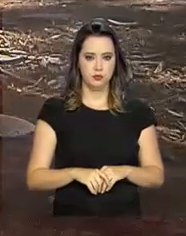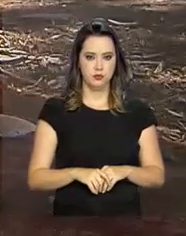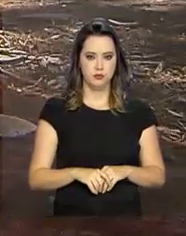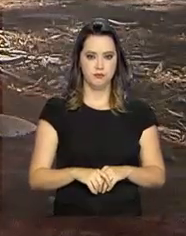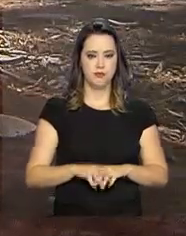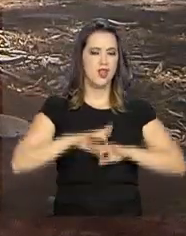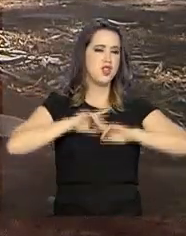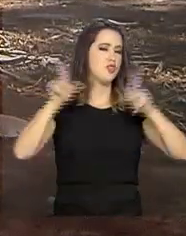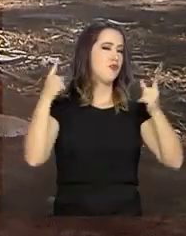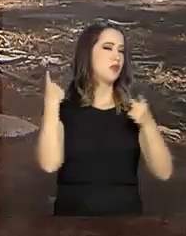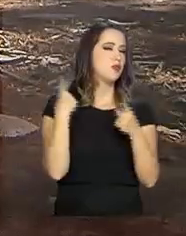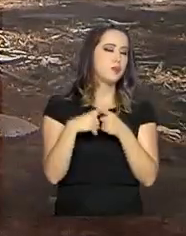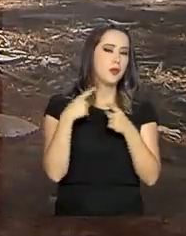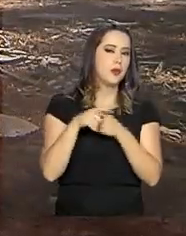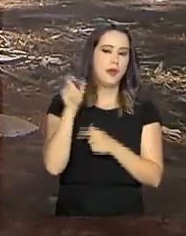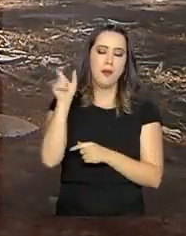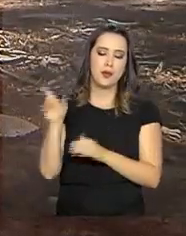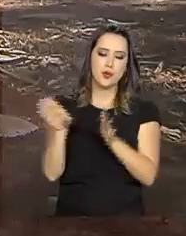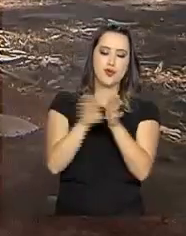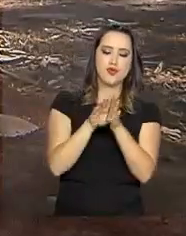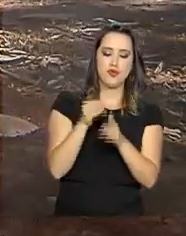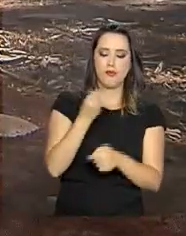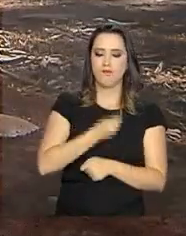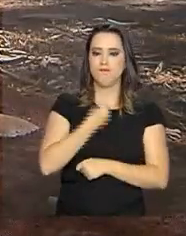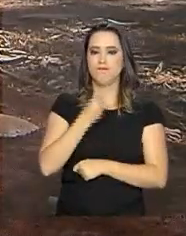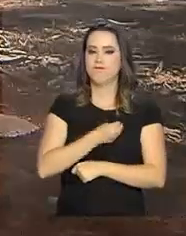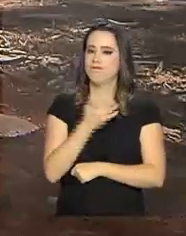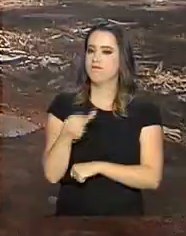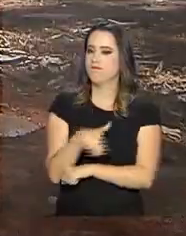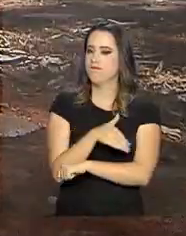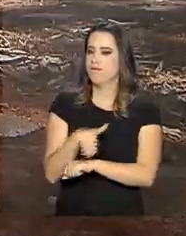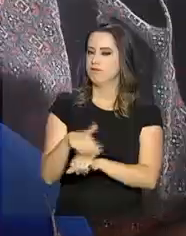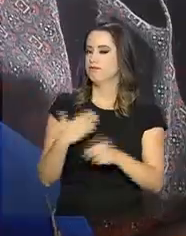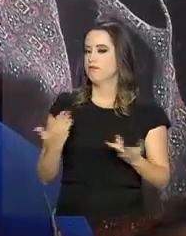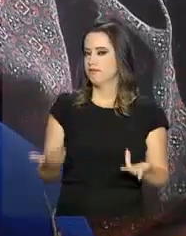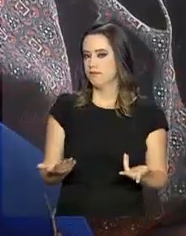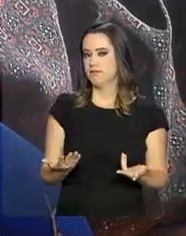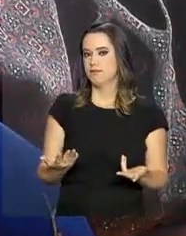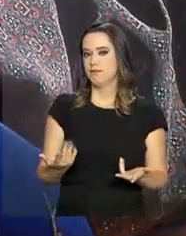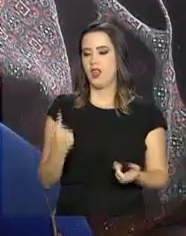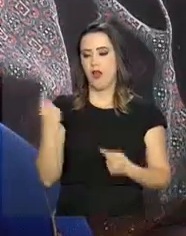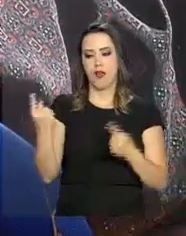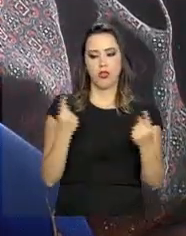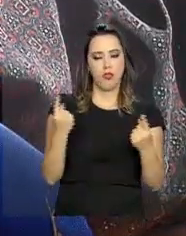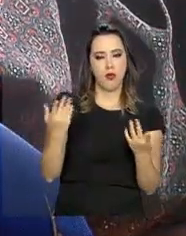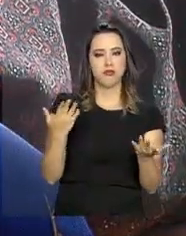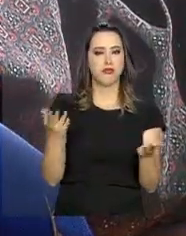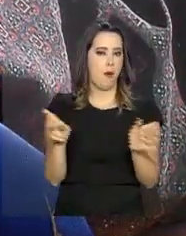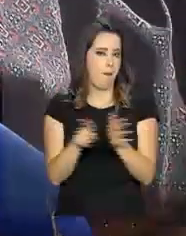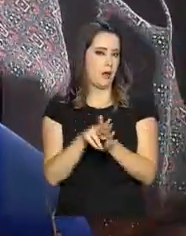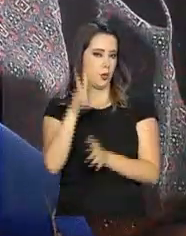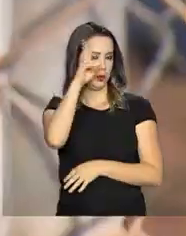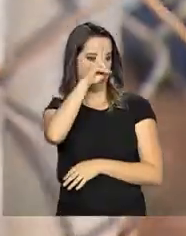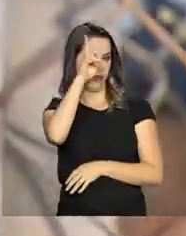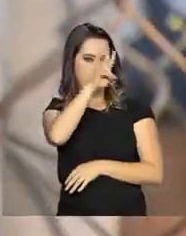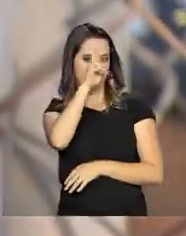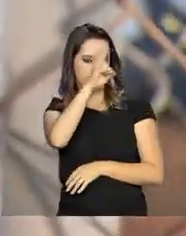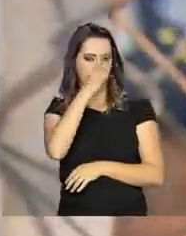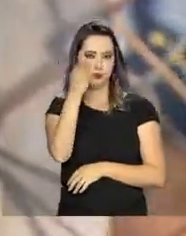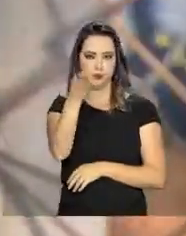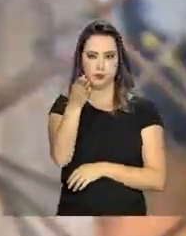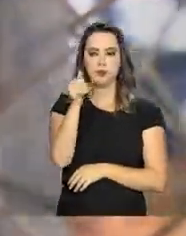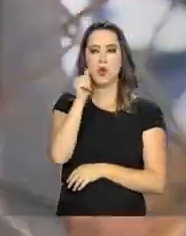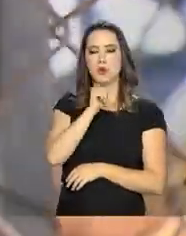São inúmeras as razões que levam a pessoa a viver nas ruas. Cada um tem a sua história. No